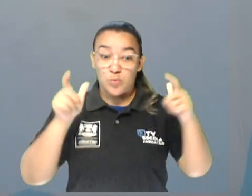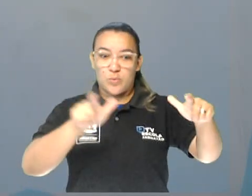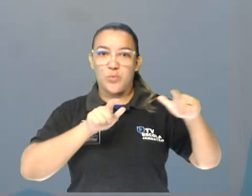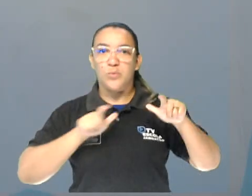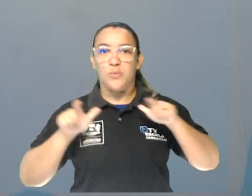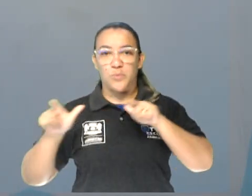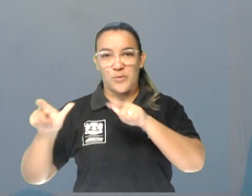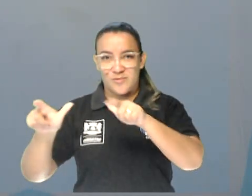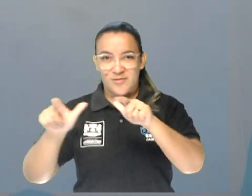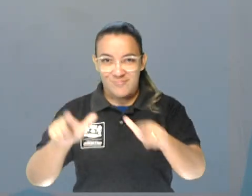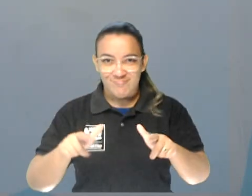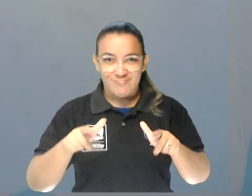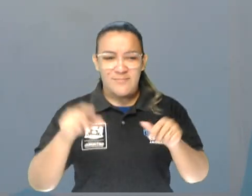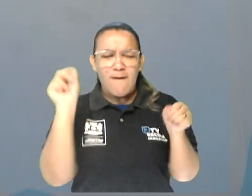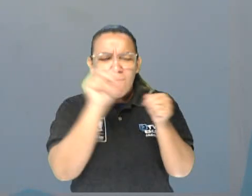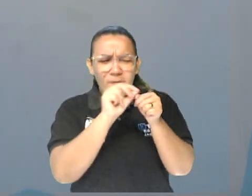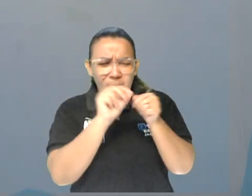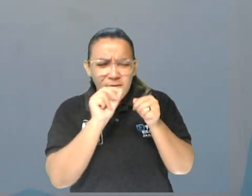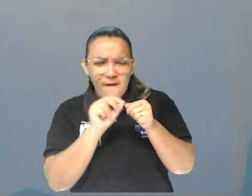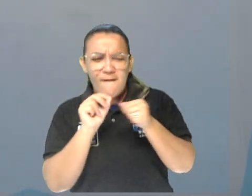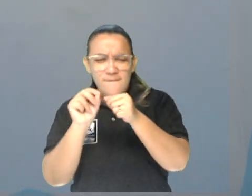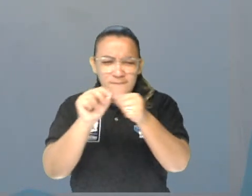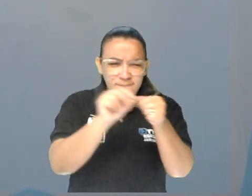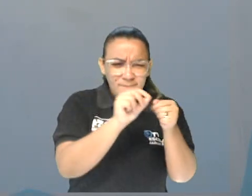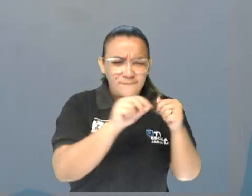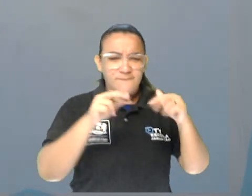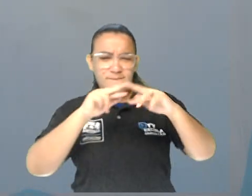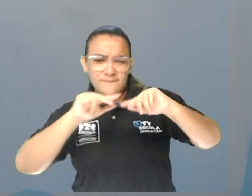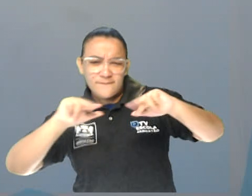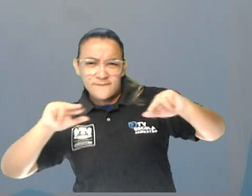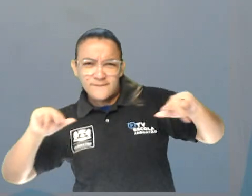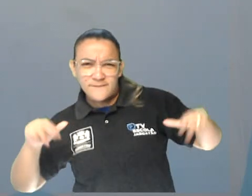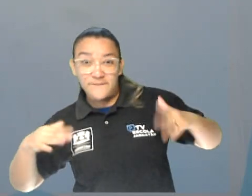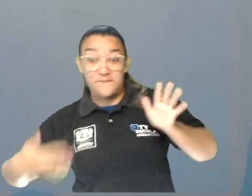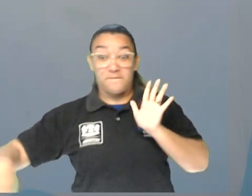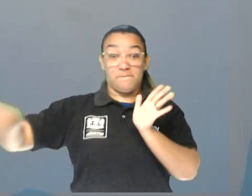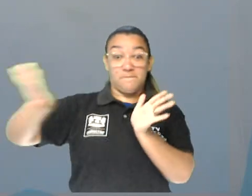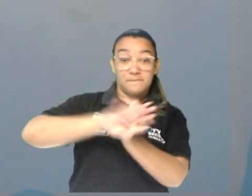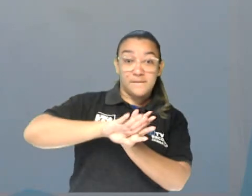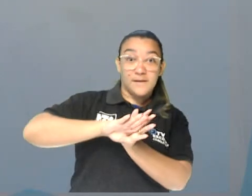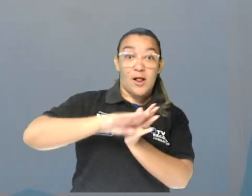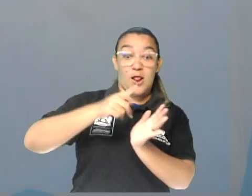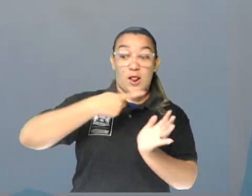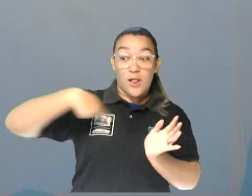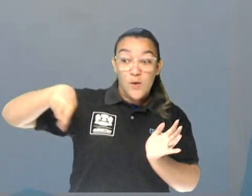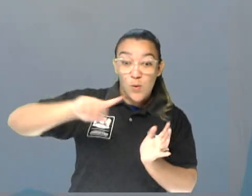que fabricam coisas, coisas que chegam até a nós, né? Materiais de limpeza,